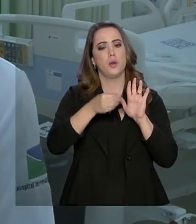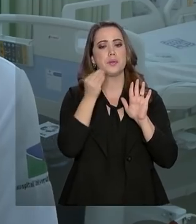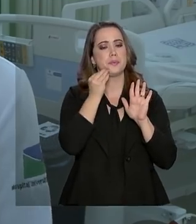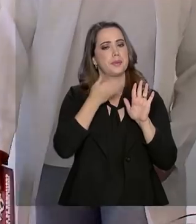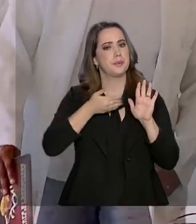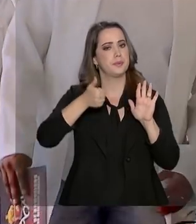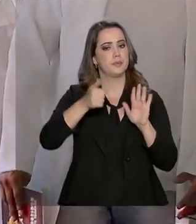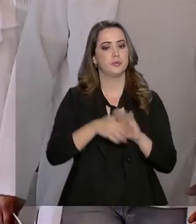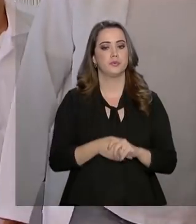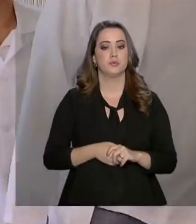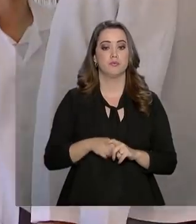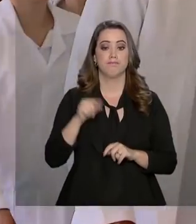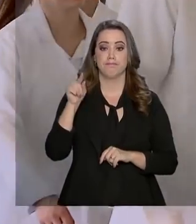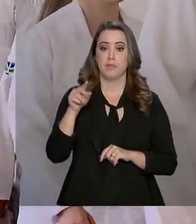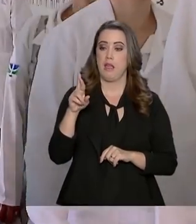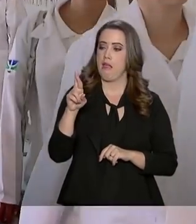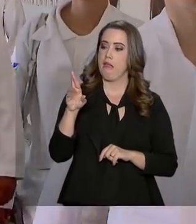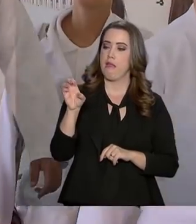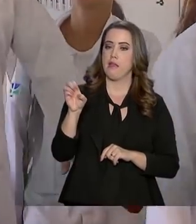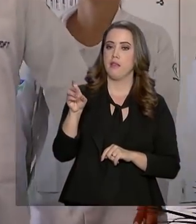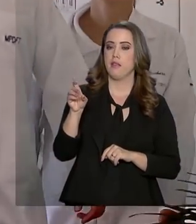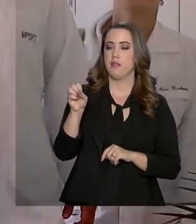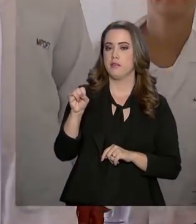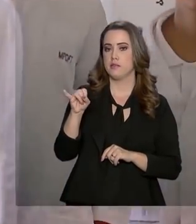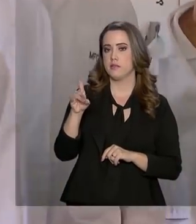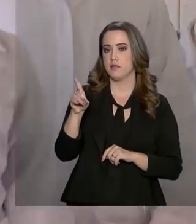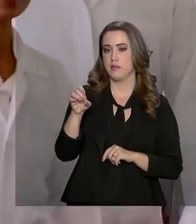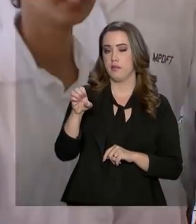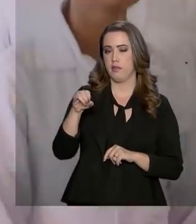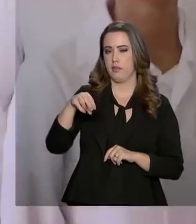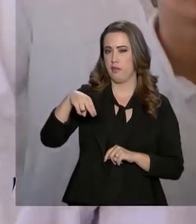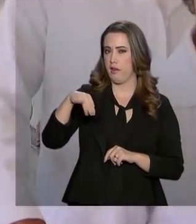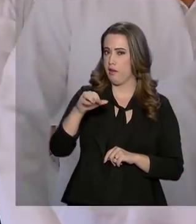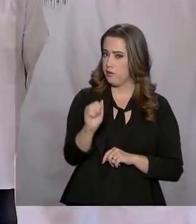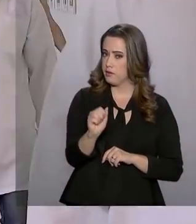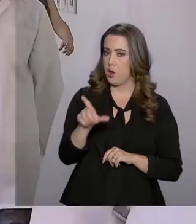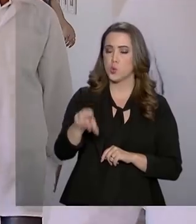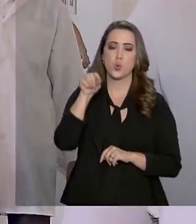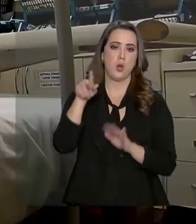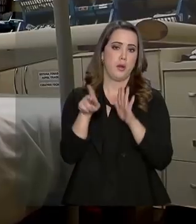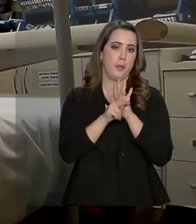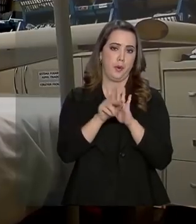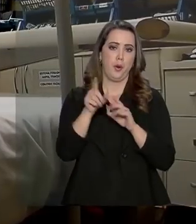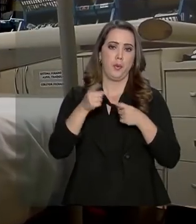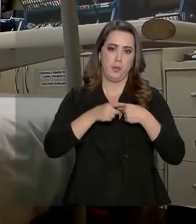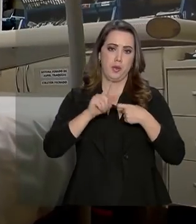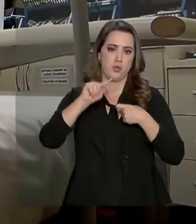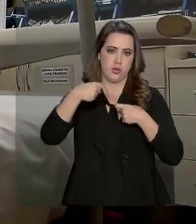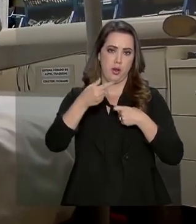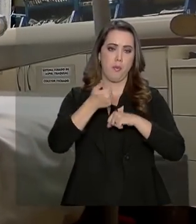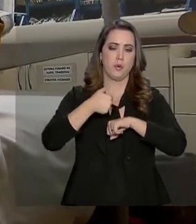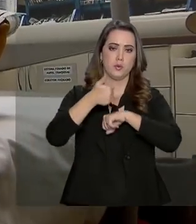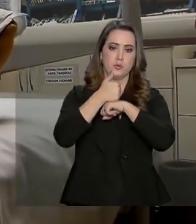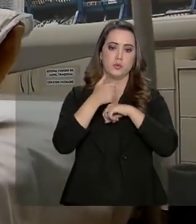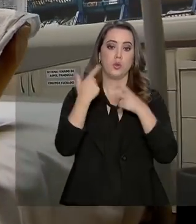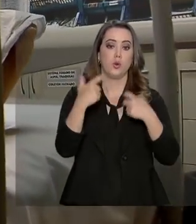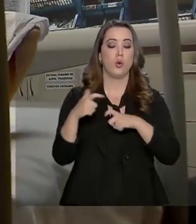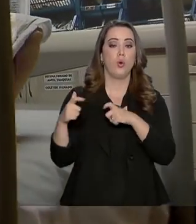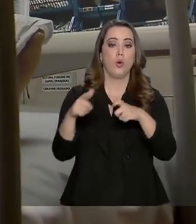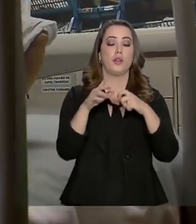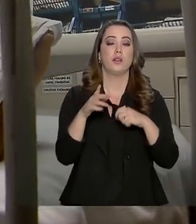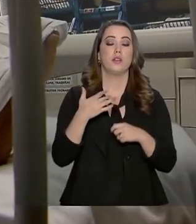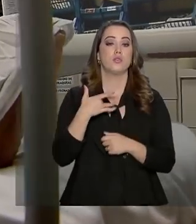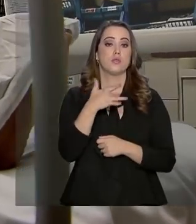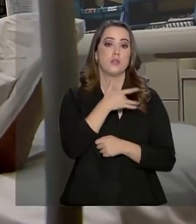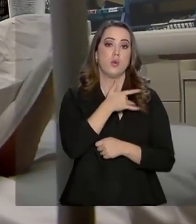experiência melhor. A residência é uma opção do médico depois que se forma na faculdade. Ela funciona em instituições de